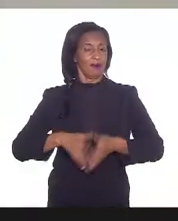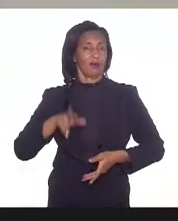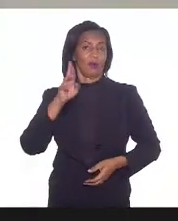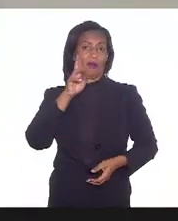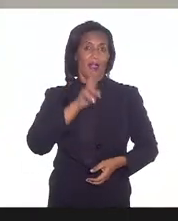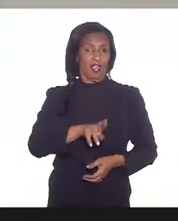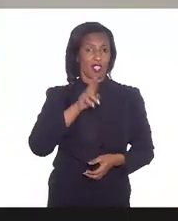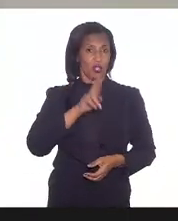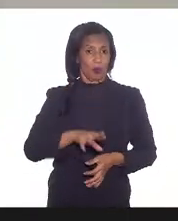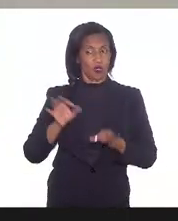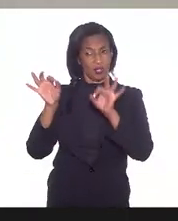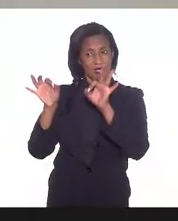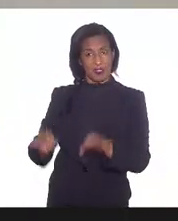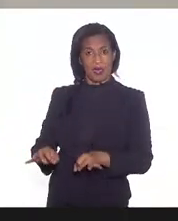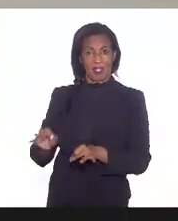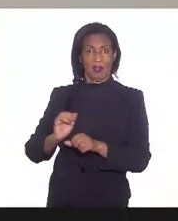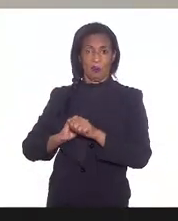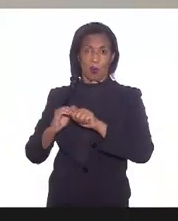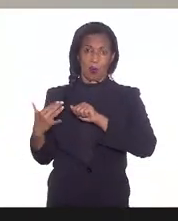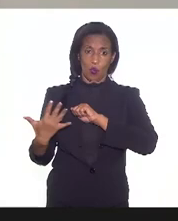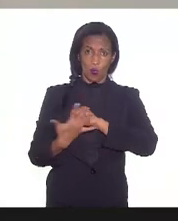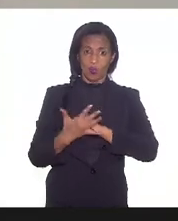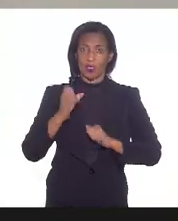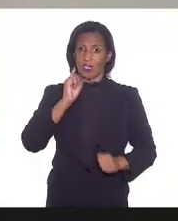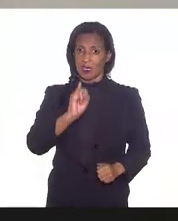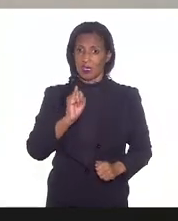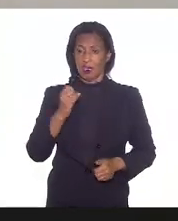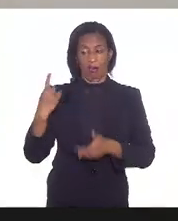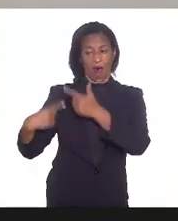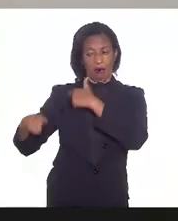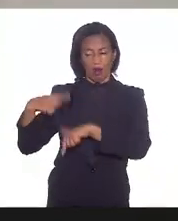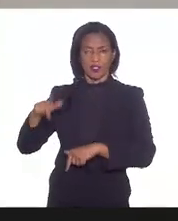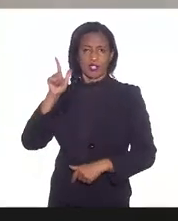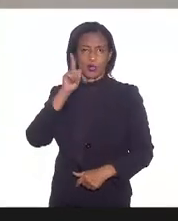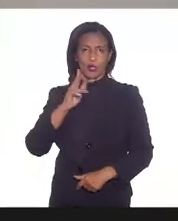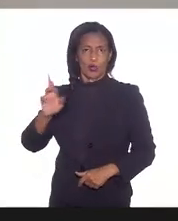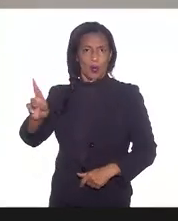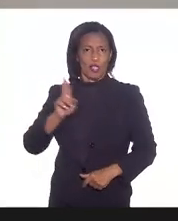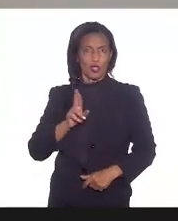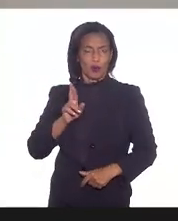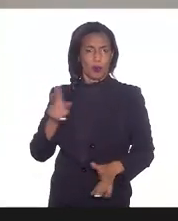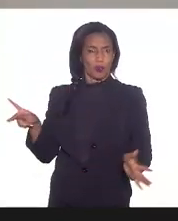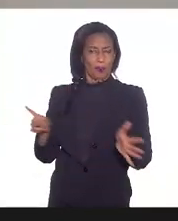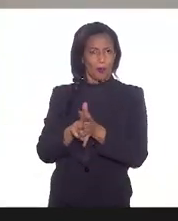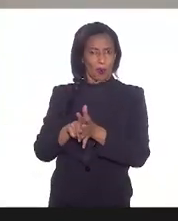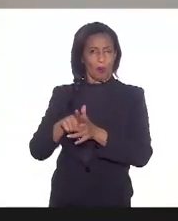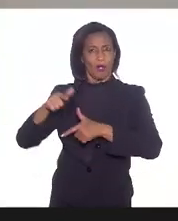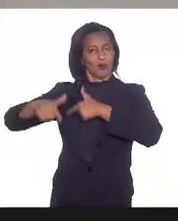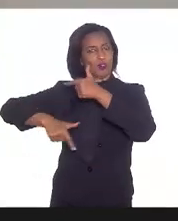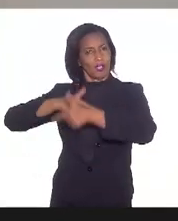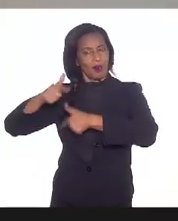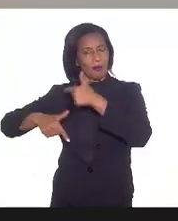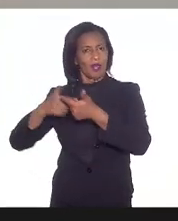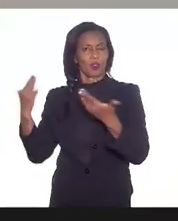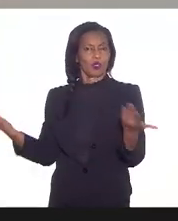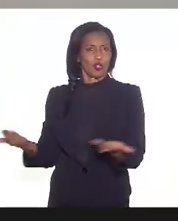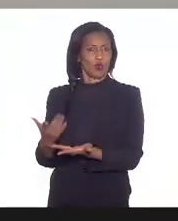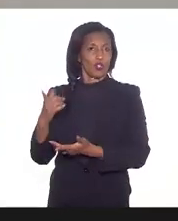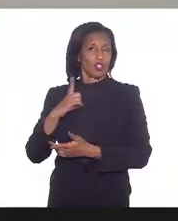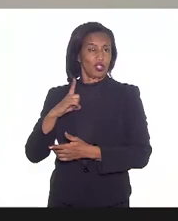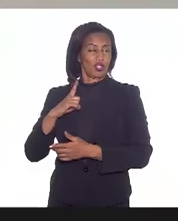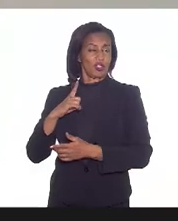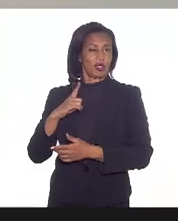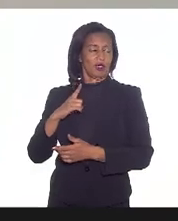adequada para a covid se nós conseguimos ter uma resposta aliás é graças ao sistema único de saúde e aos trabalhadores que nós temos aqui na linha de frente